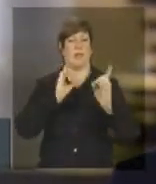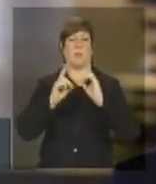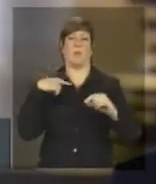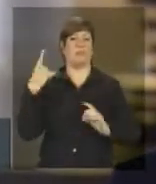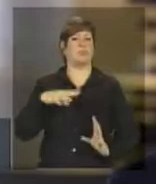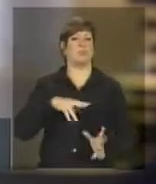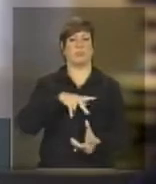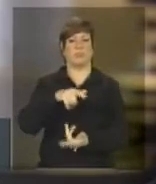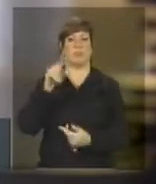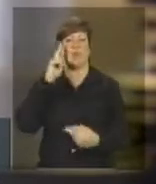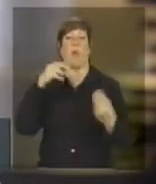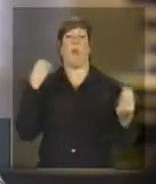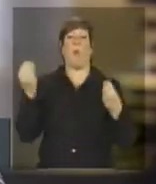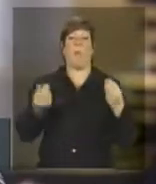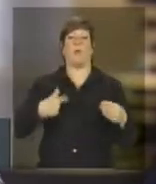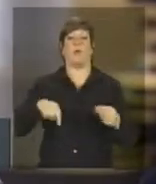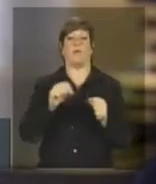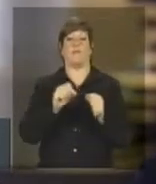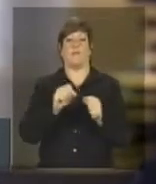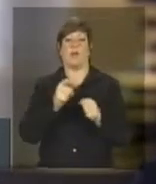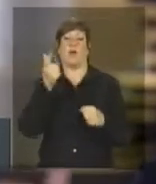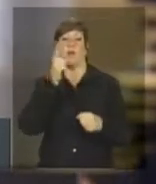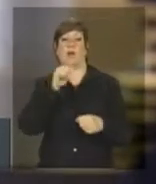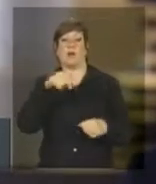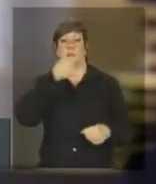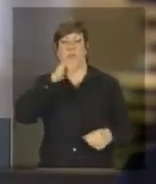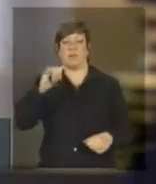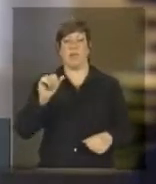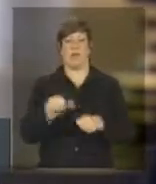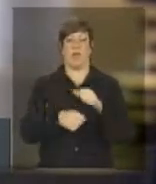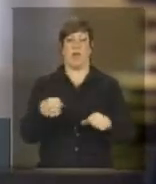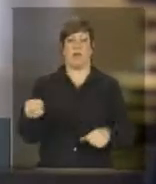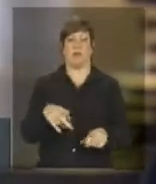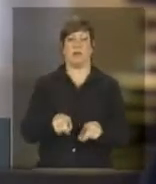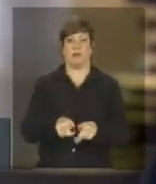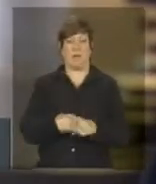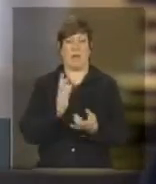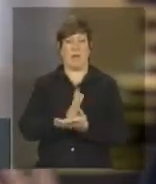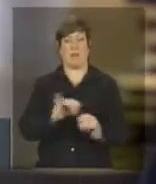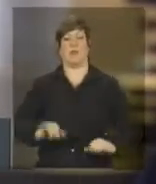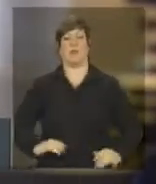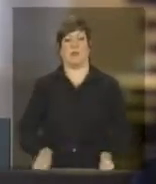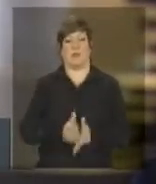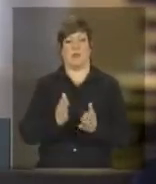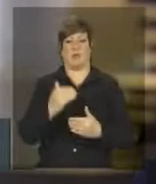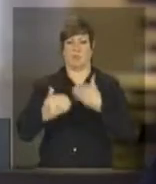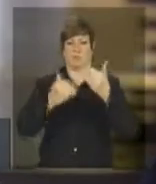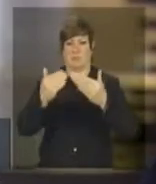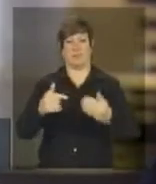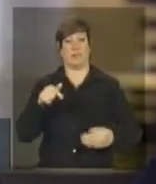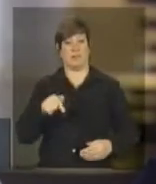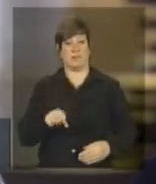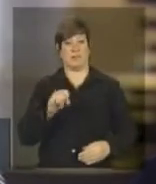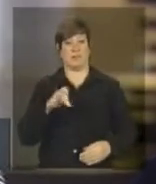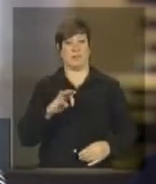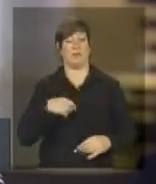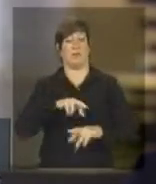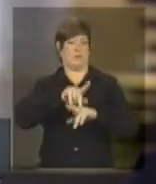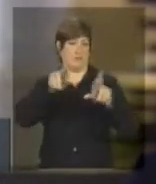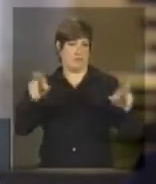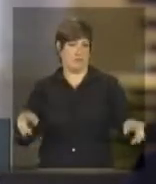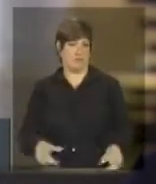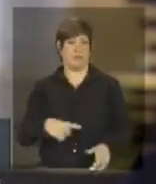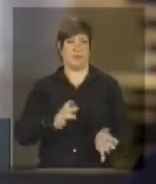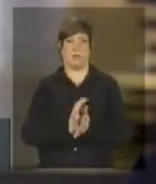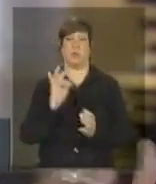sobre como é que a gente lida com acesso à energia energia renovável e erradicação de pobreza e condições de desenvolvimento esses temas estão diversos em todos